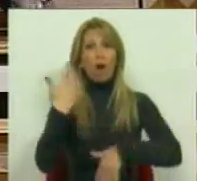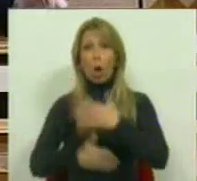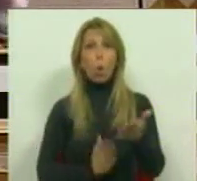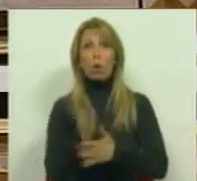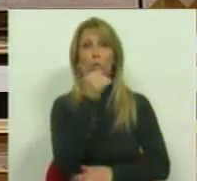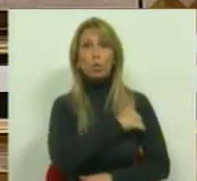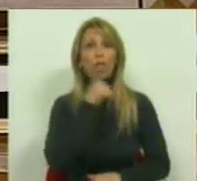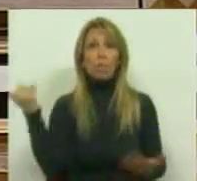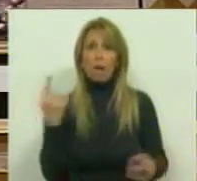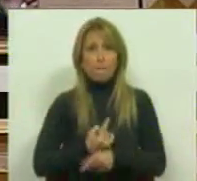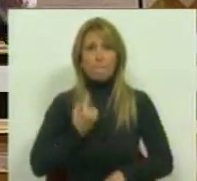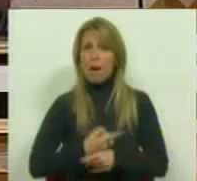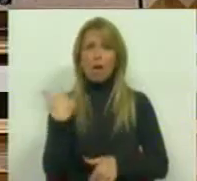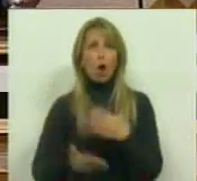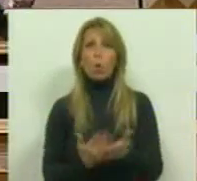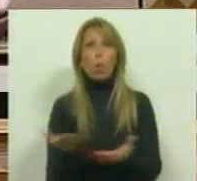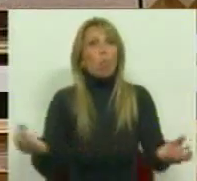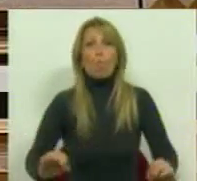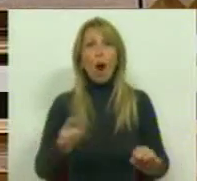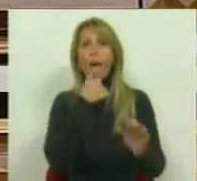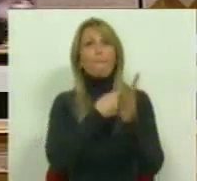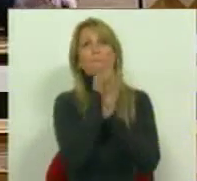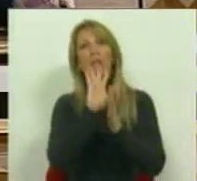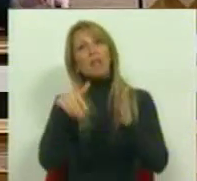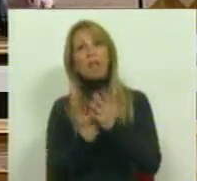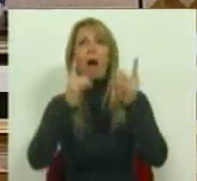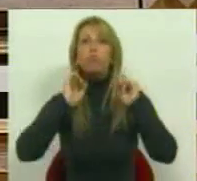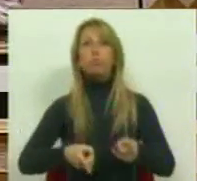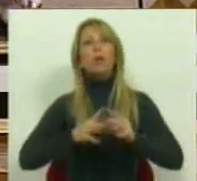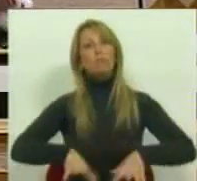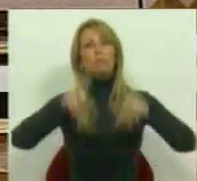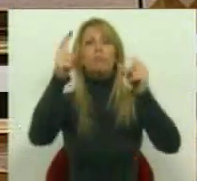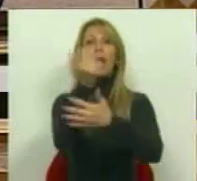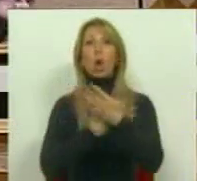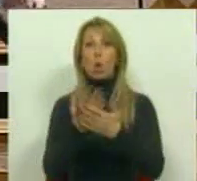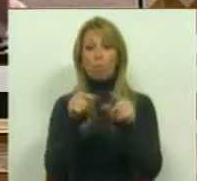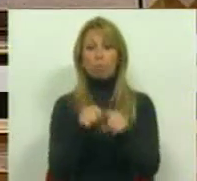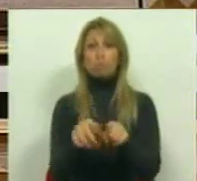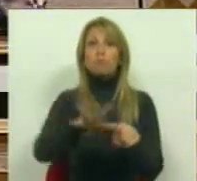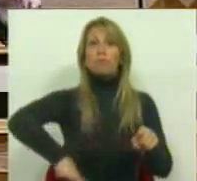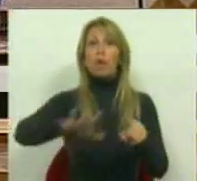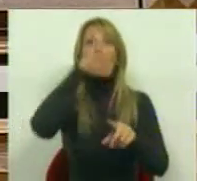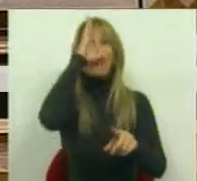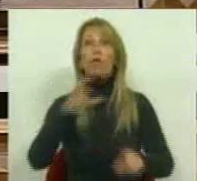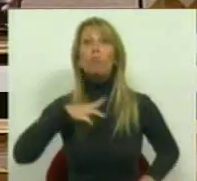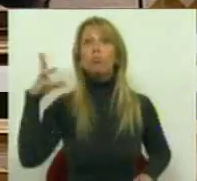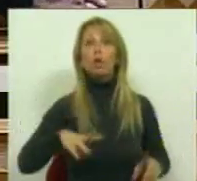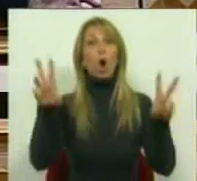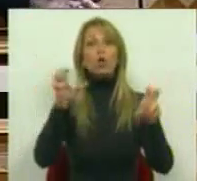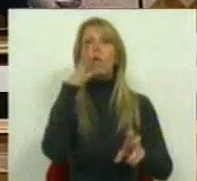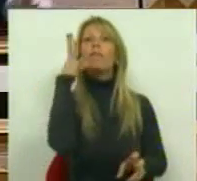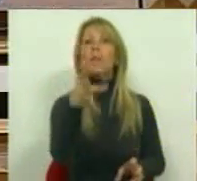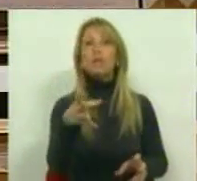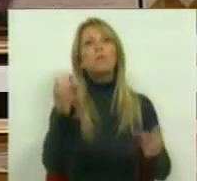há nenhuma medida que realmente venha induzir o crescimento económico. Nessa matéria, nessa área, o Governo português aos assuntos disse